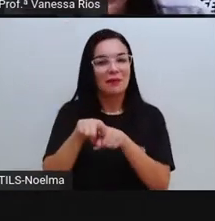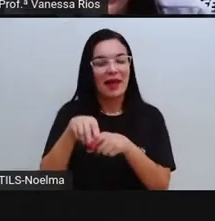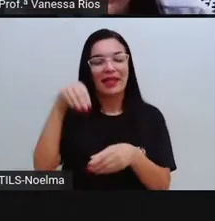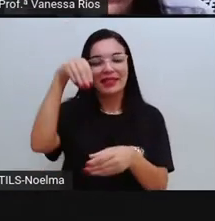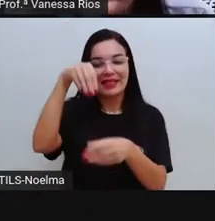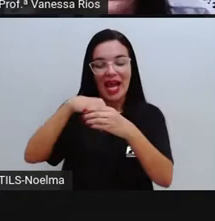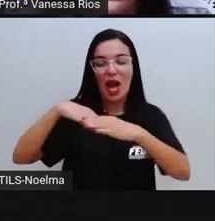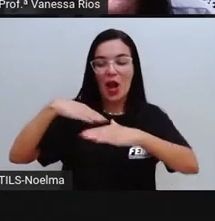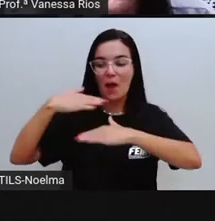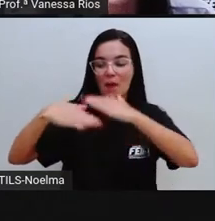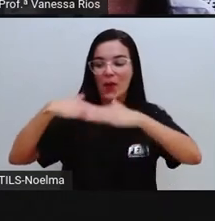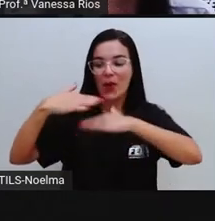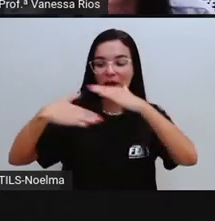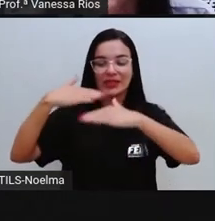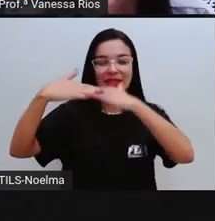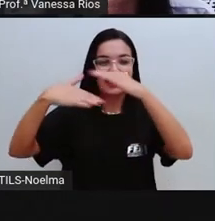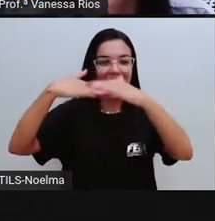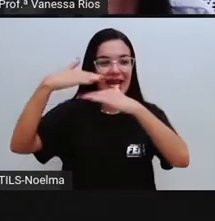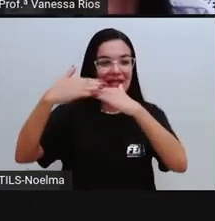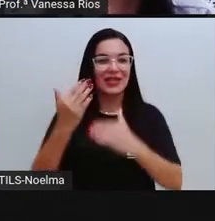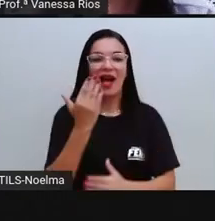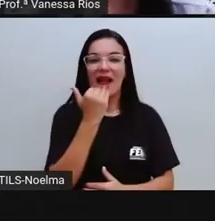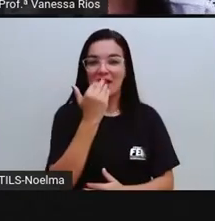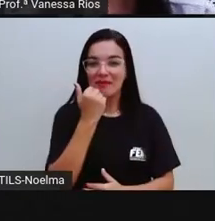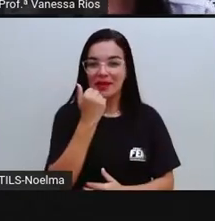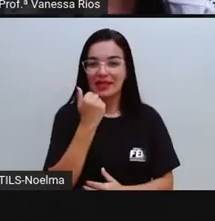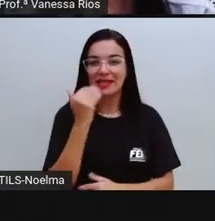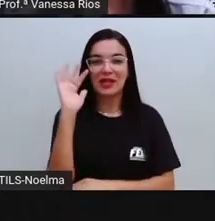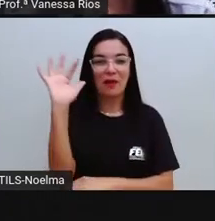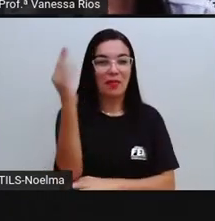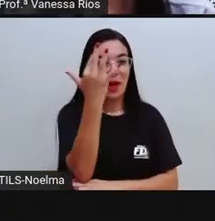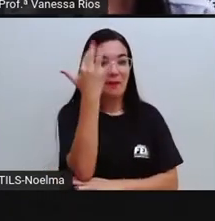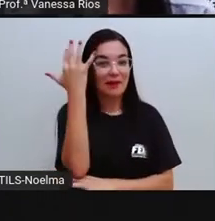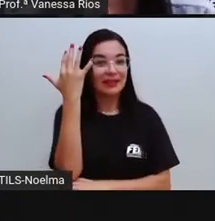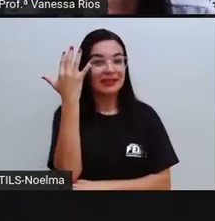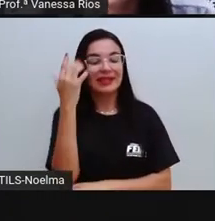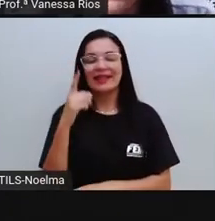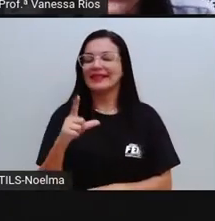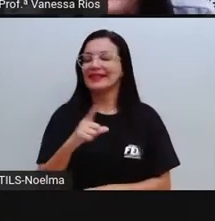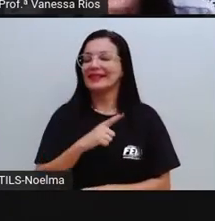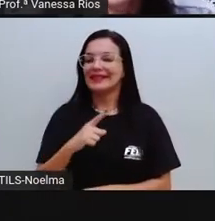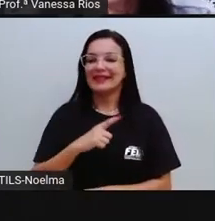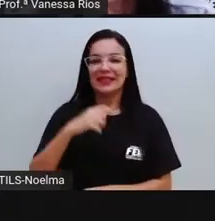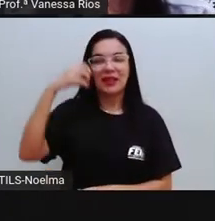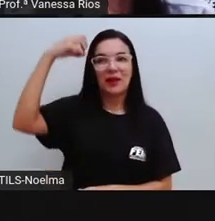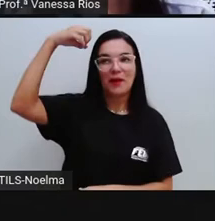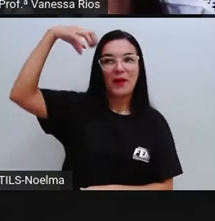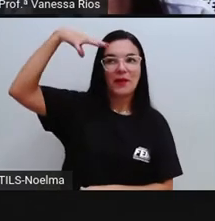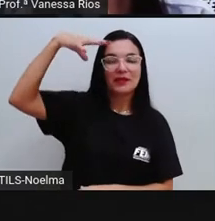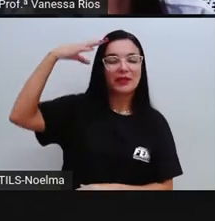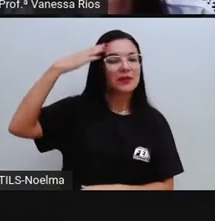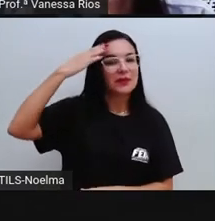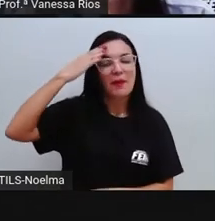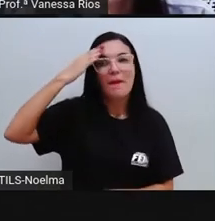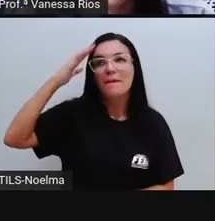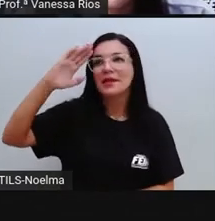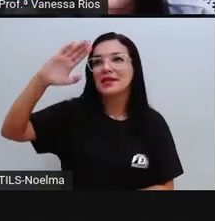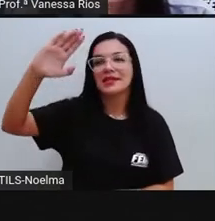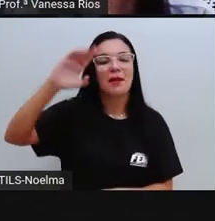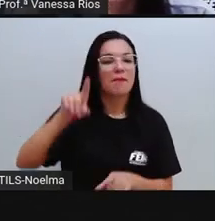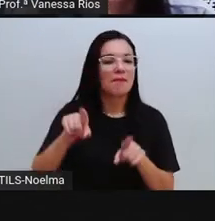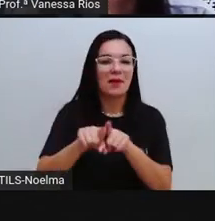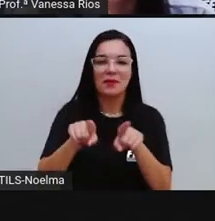alimentação da planta, a luz aí tem um papel essencial para que esse processo aconteça.